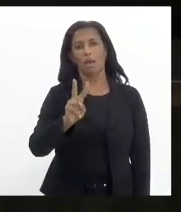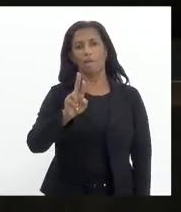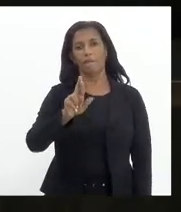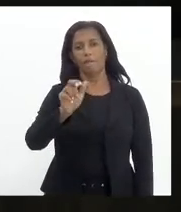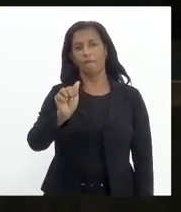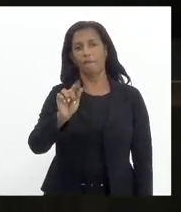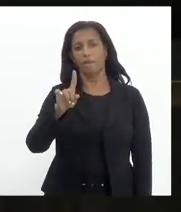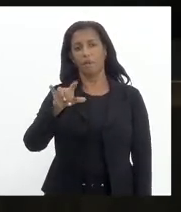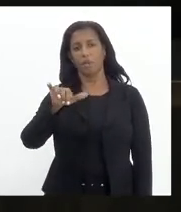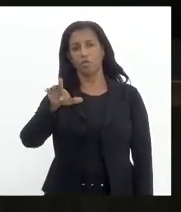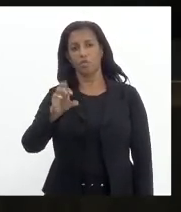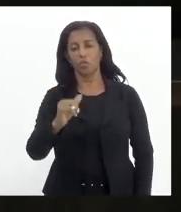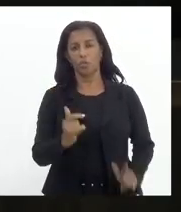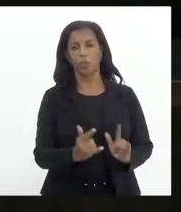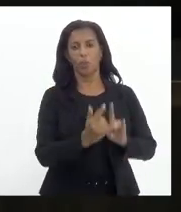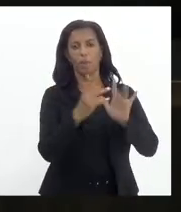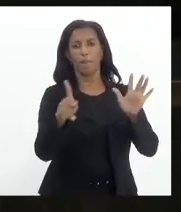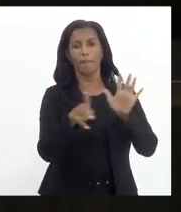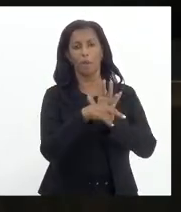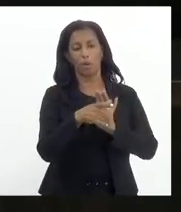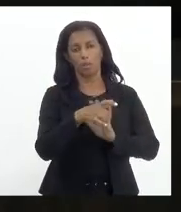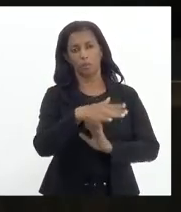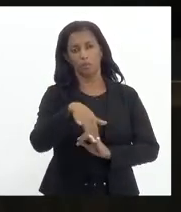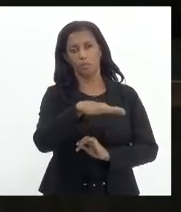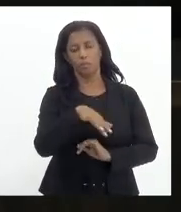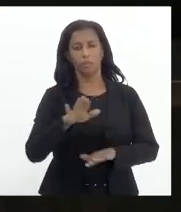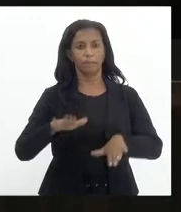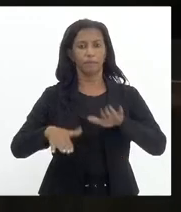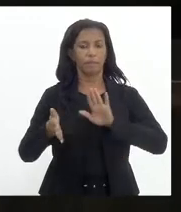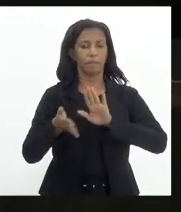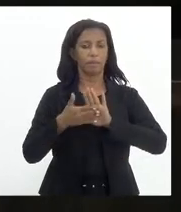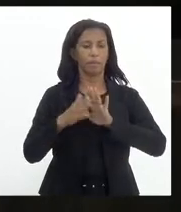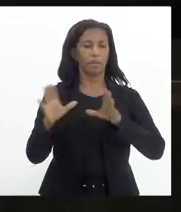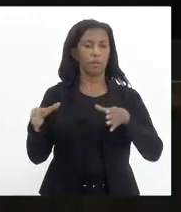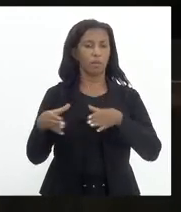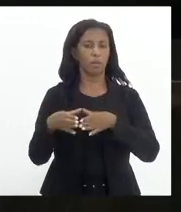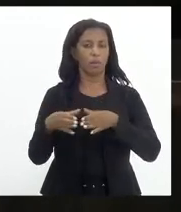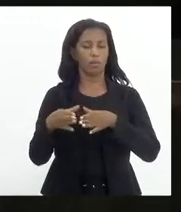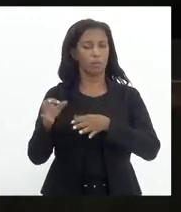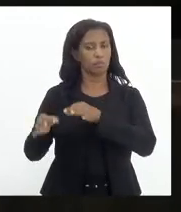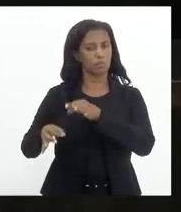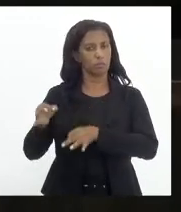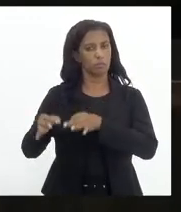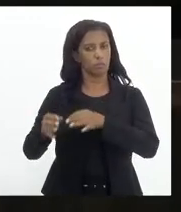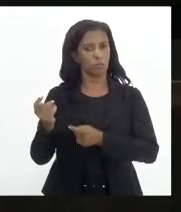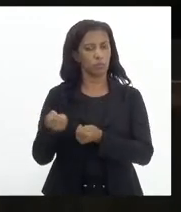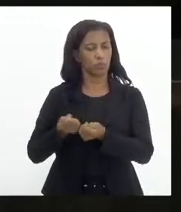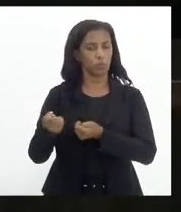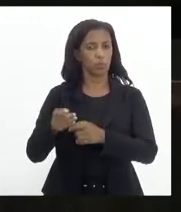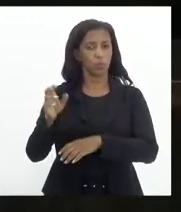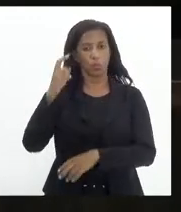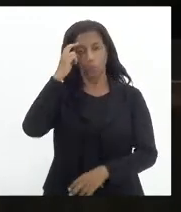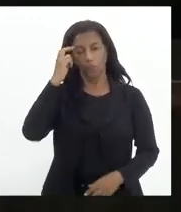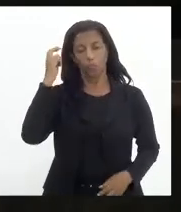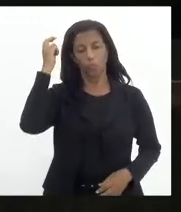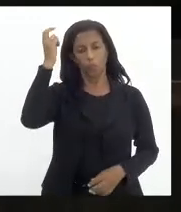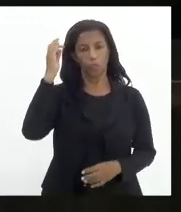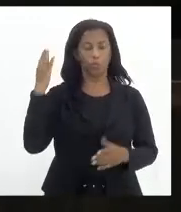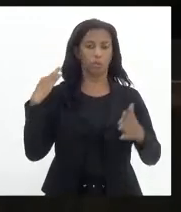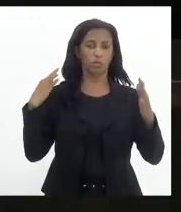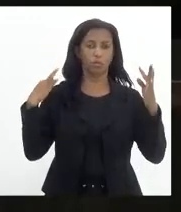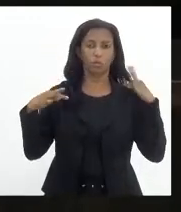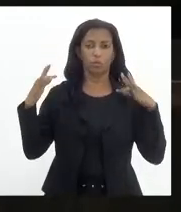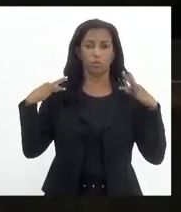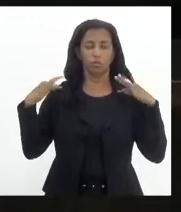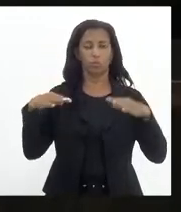eventos históricos ali instalados, dependendo de pareceres das comissões de condição de justiça, de cultura, de turismo, de